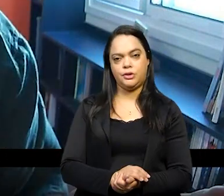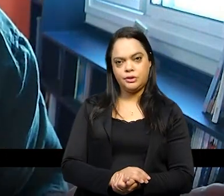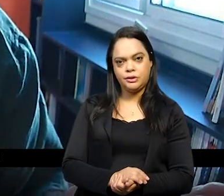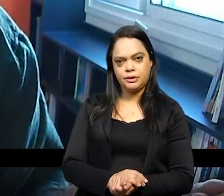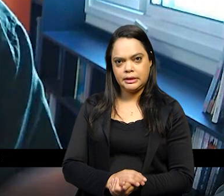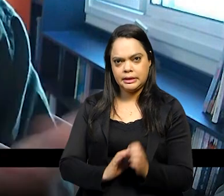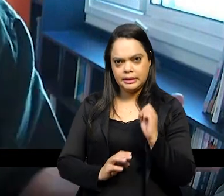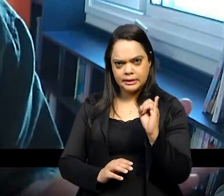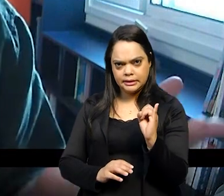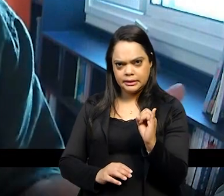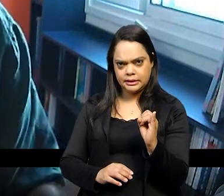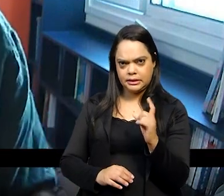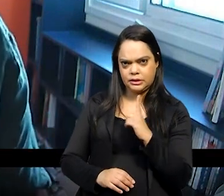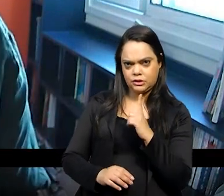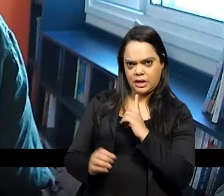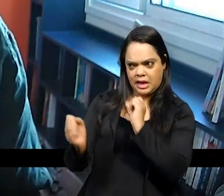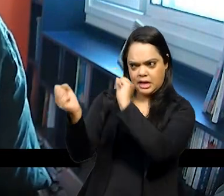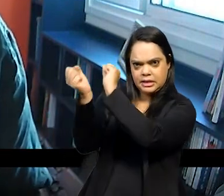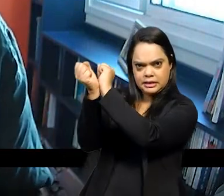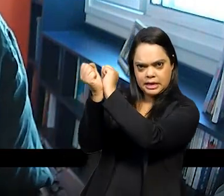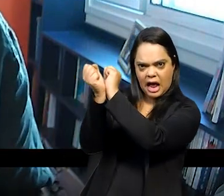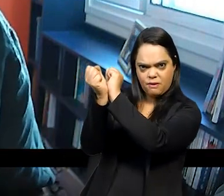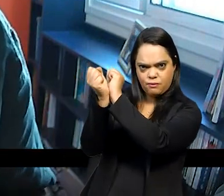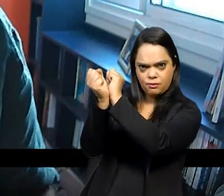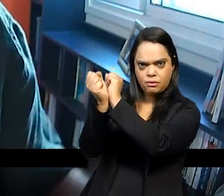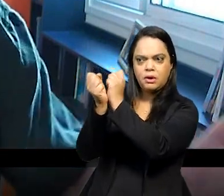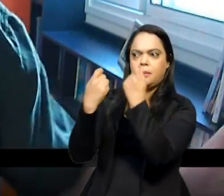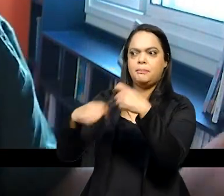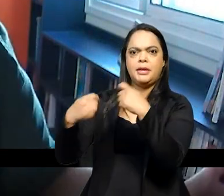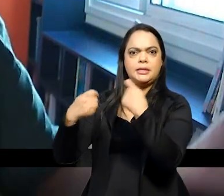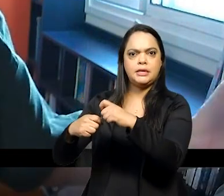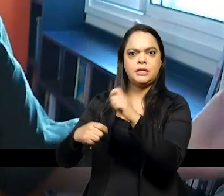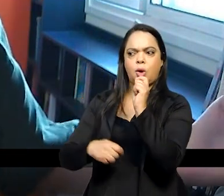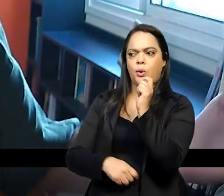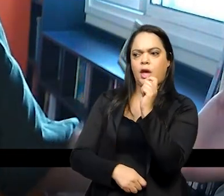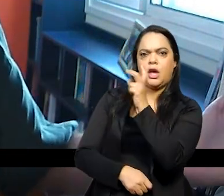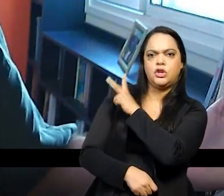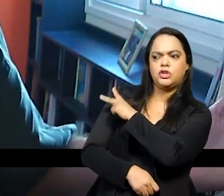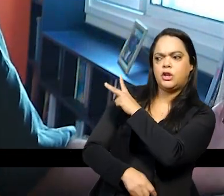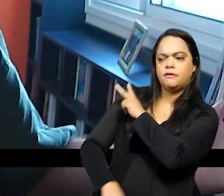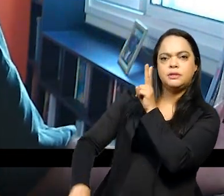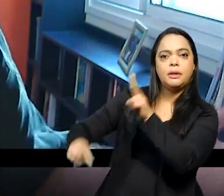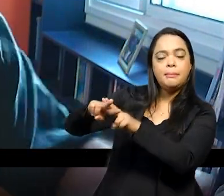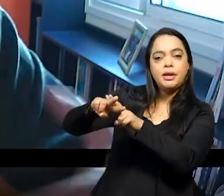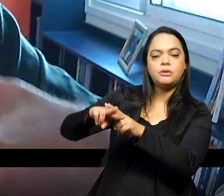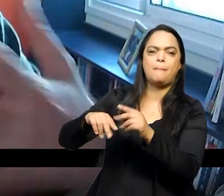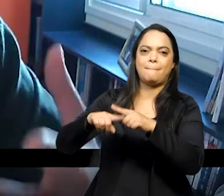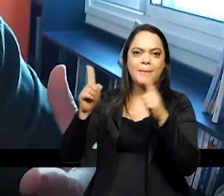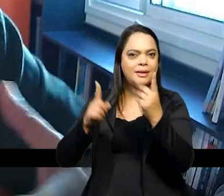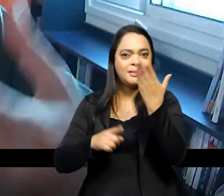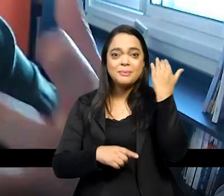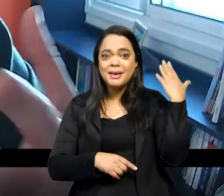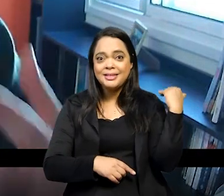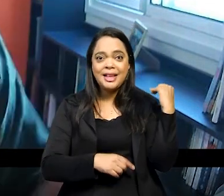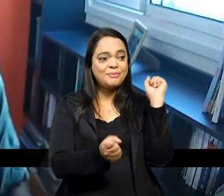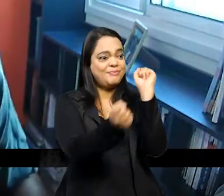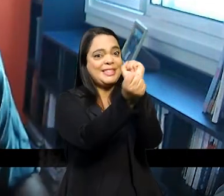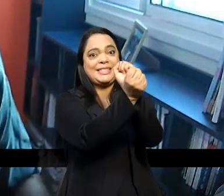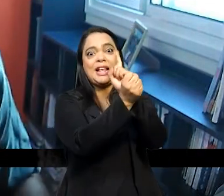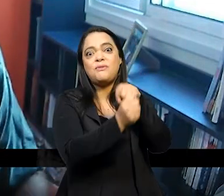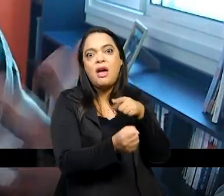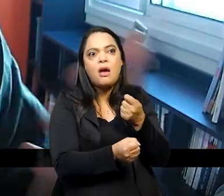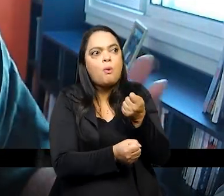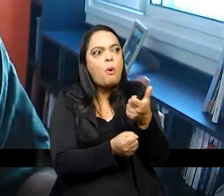escravo o sujeito tem que ser preso na época as pessoas tinham escravo e isso era quase normal